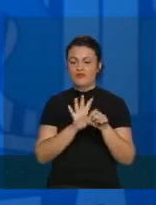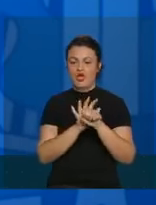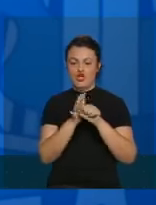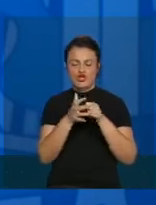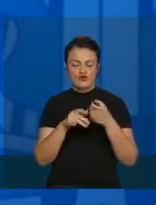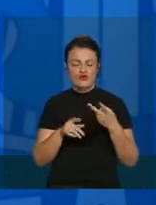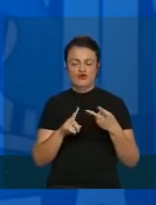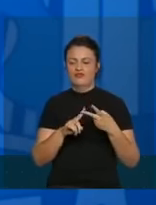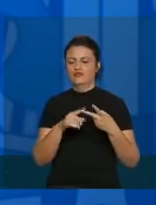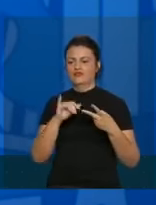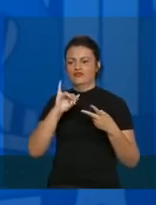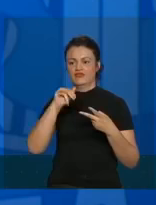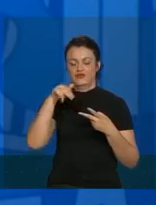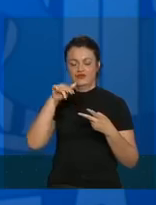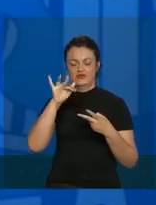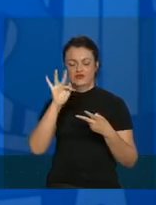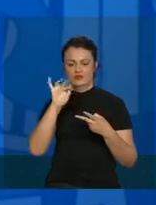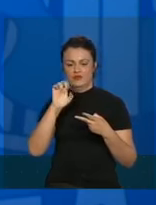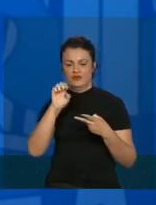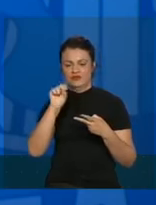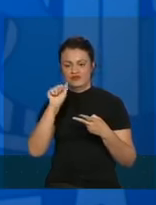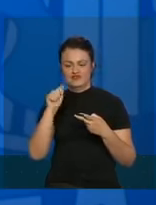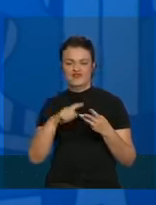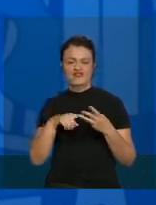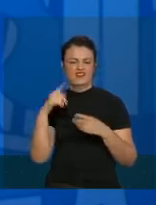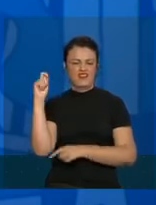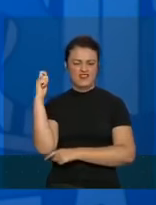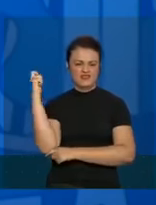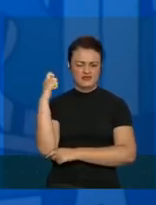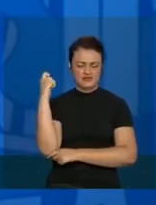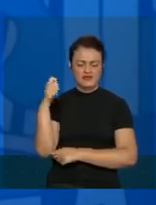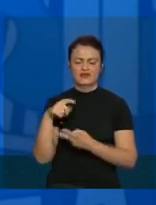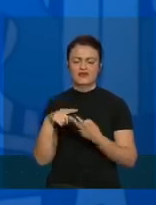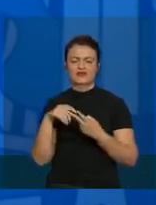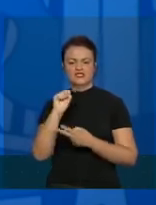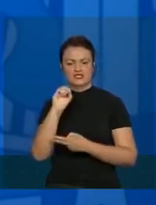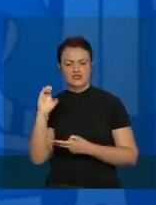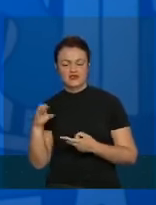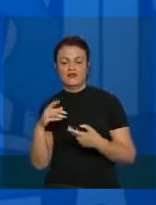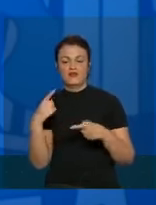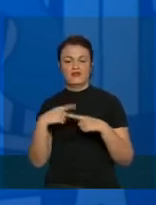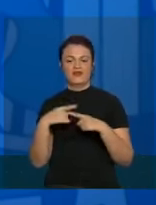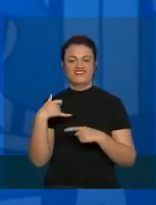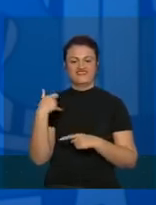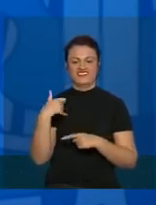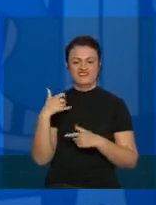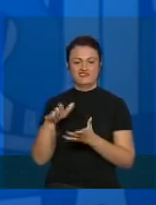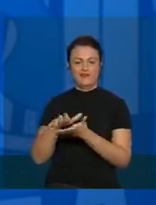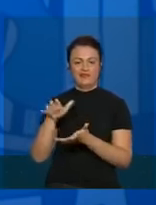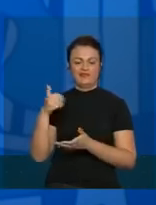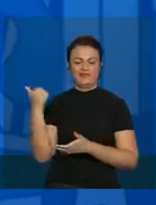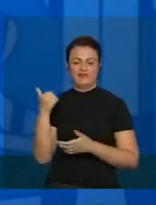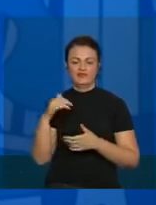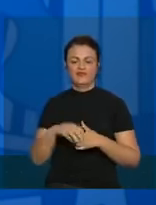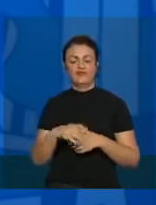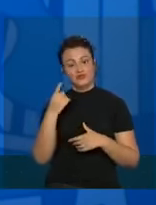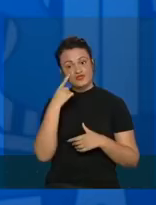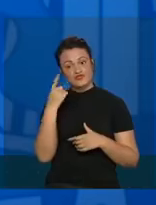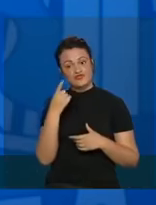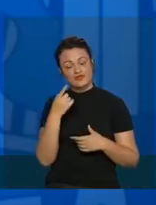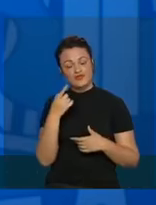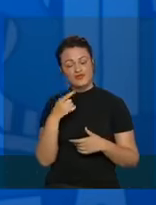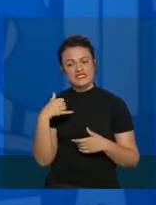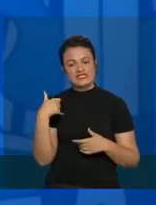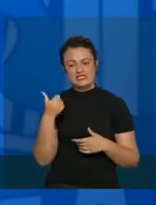em estados como Rio Grande do Sul, Santa Catarina, por conta da faixa etária da população, que, como vocês viram aqui,